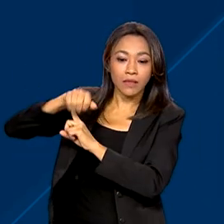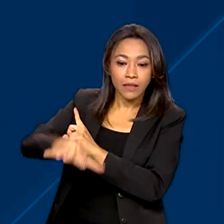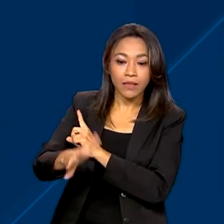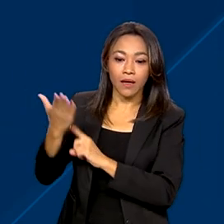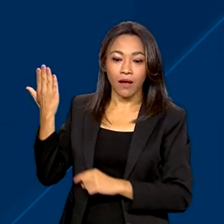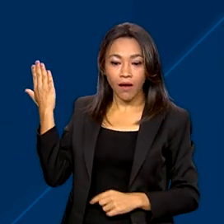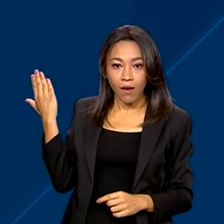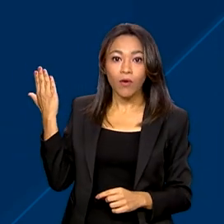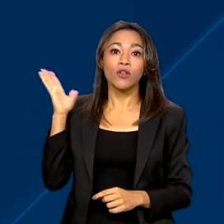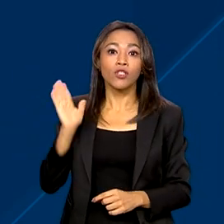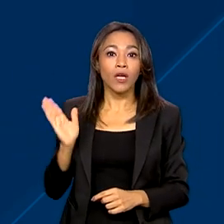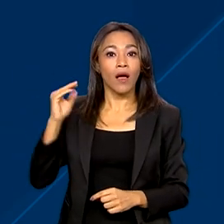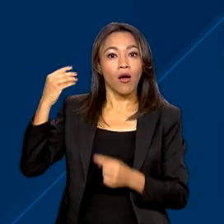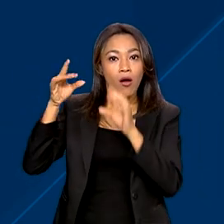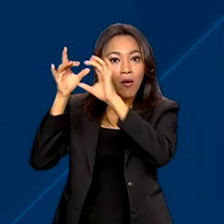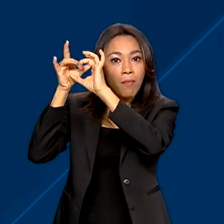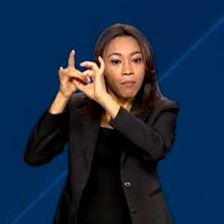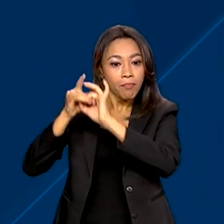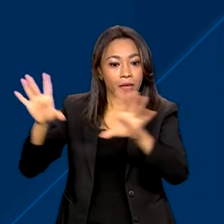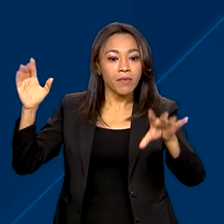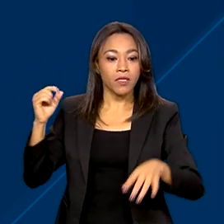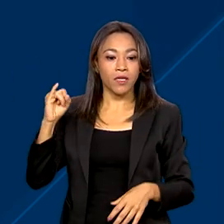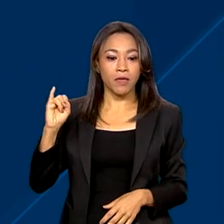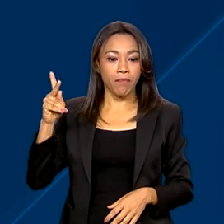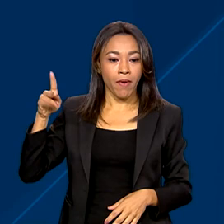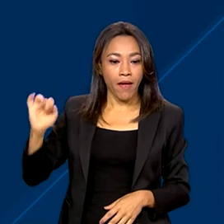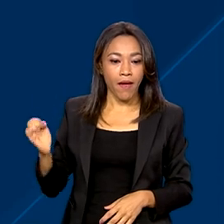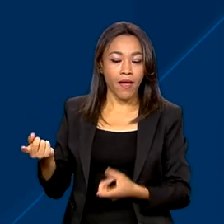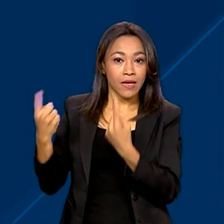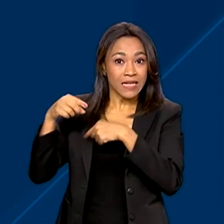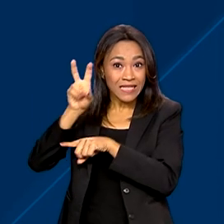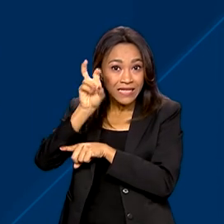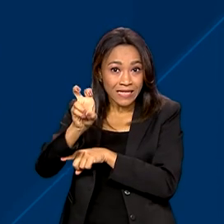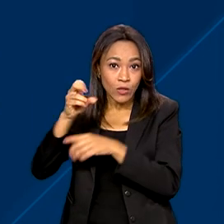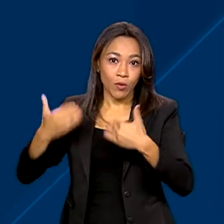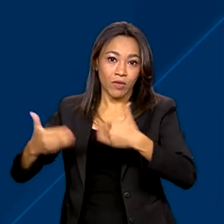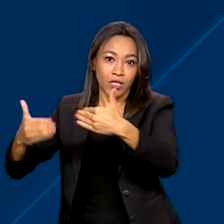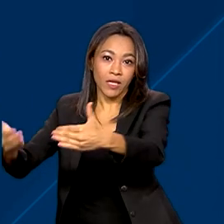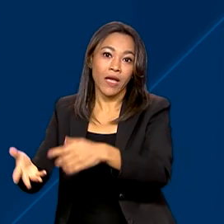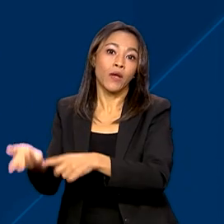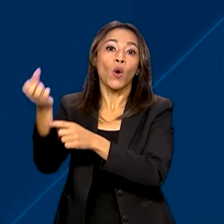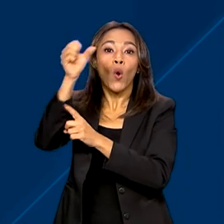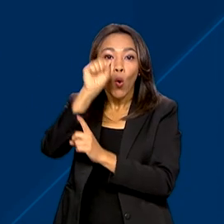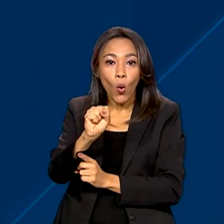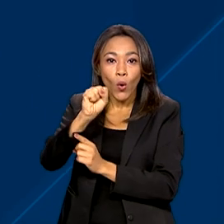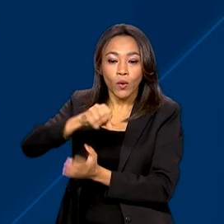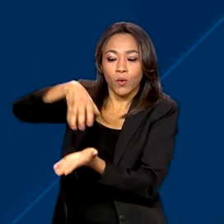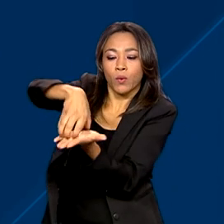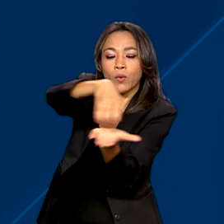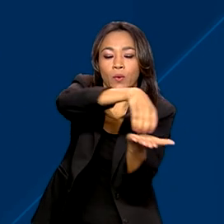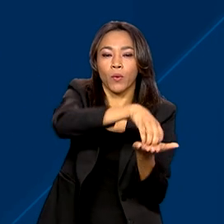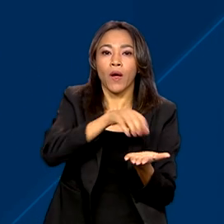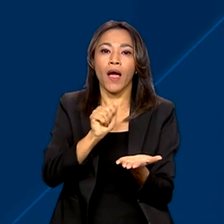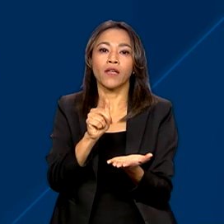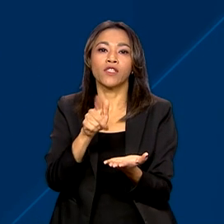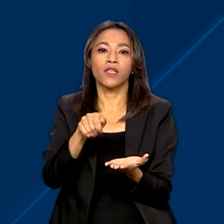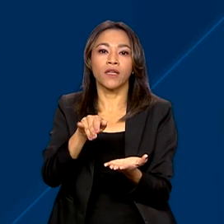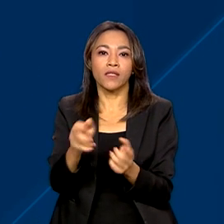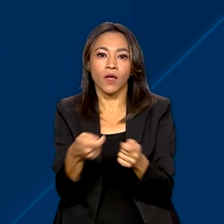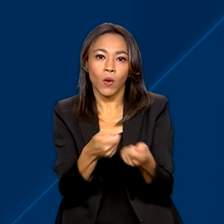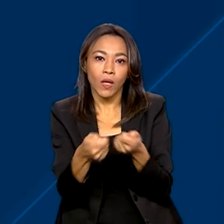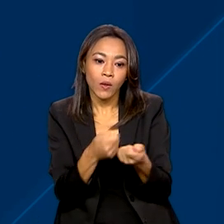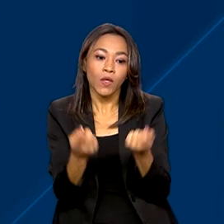os concursos autorizados são para o IPEA, cinco ministérios, oito agências reguladoras e as carreiras